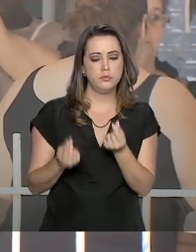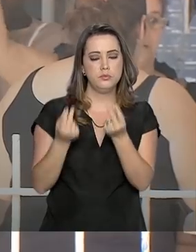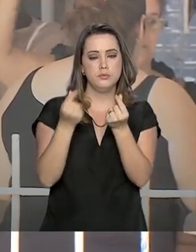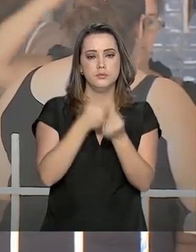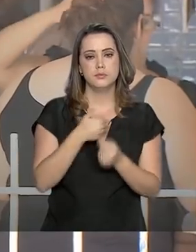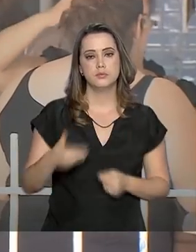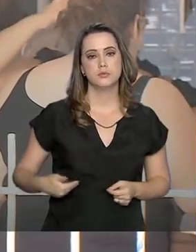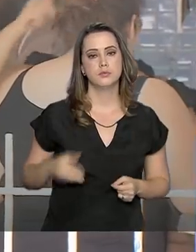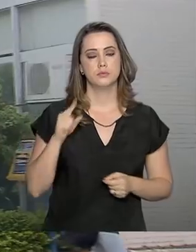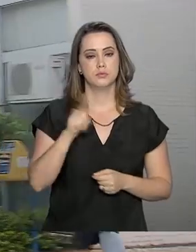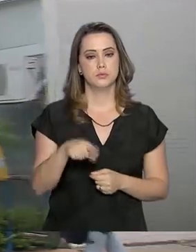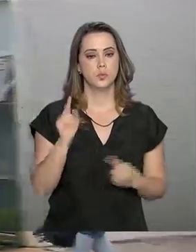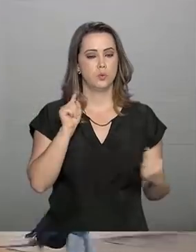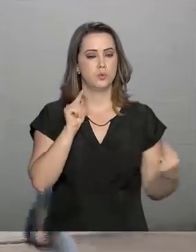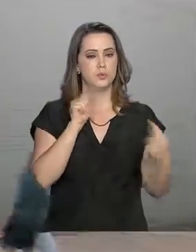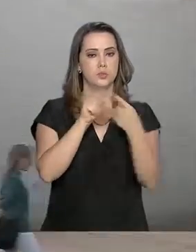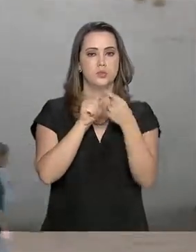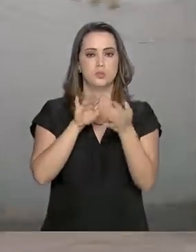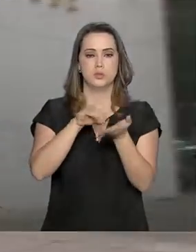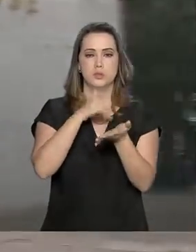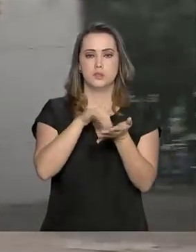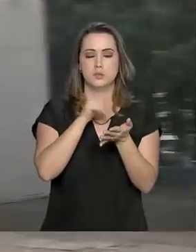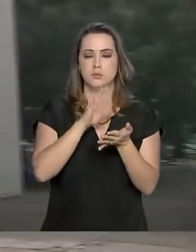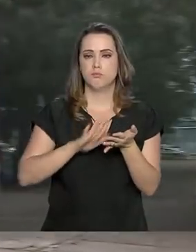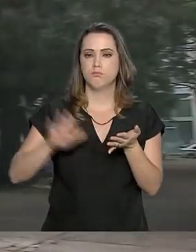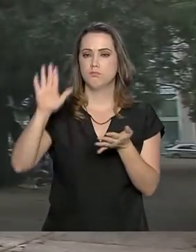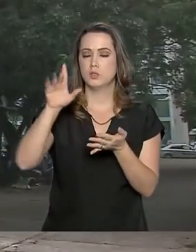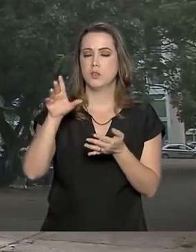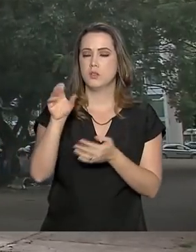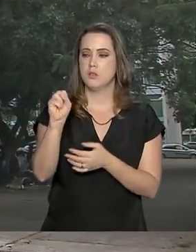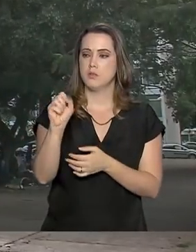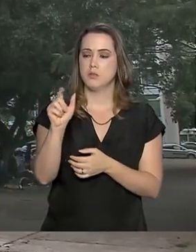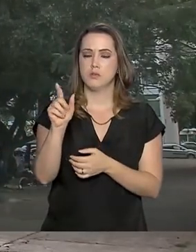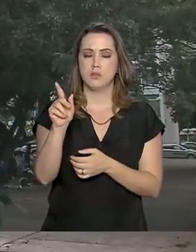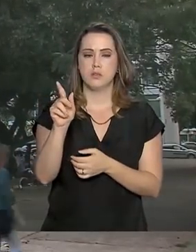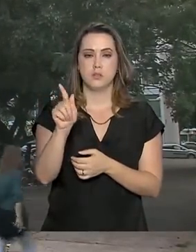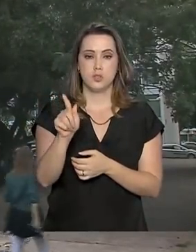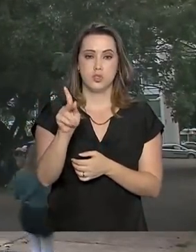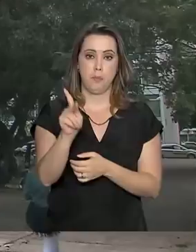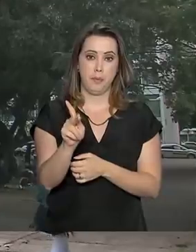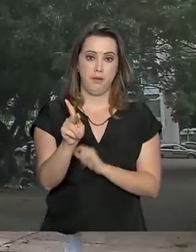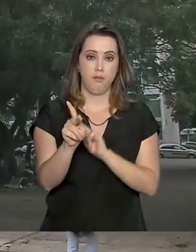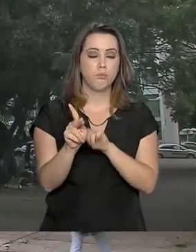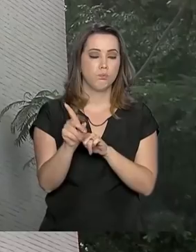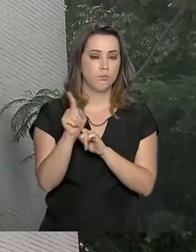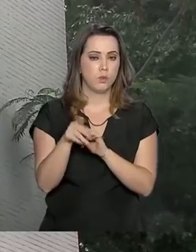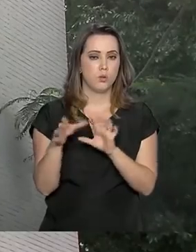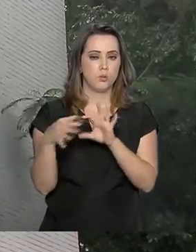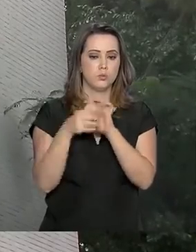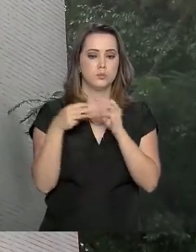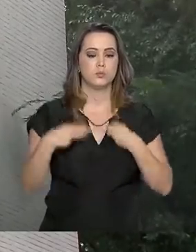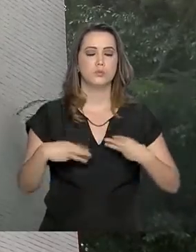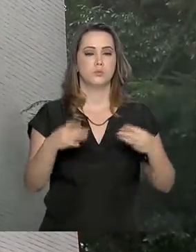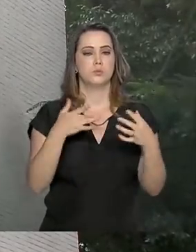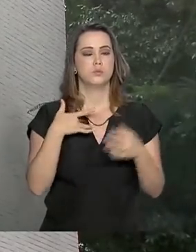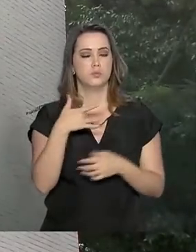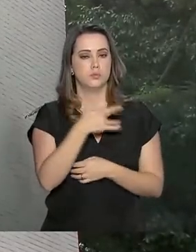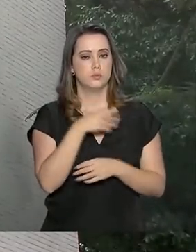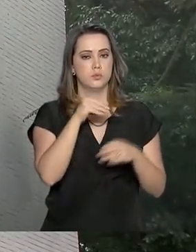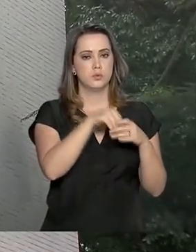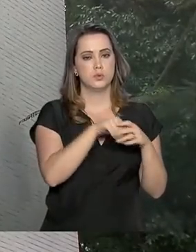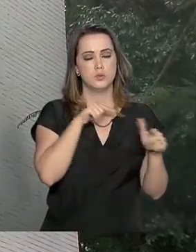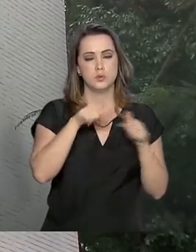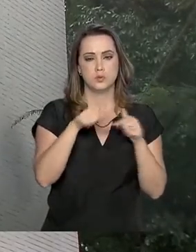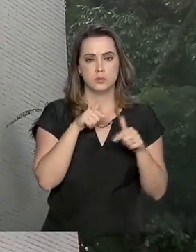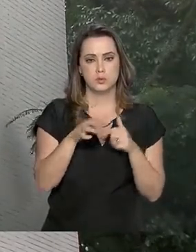público. Essa é a meta da Secretaria-Geral da Presidência da República, em parceria com o Ministério da Saúde, dentro da